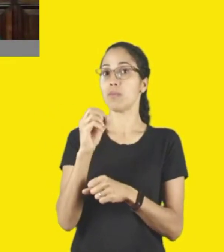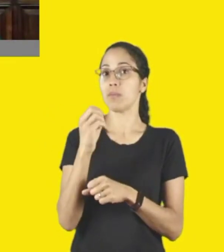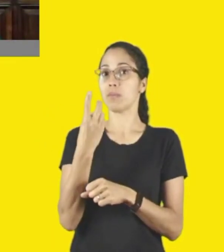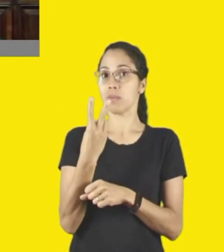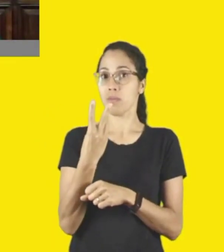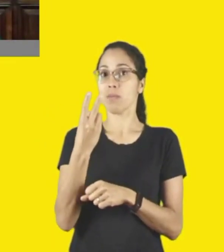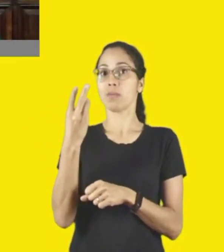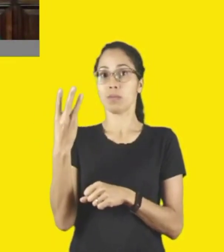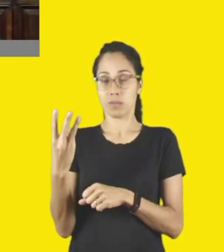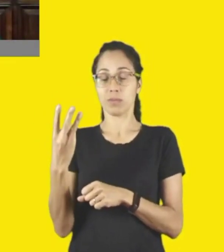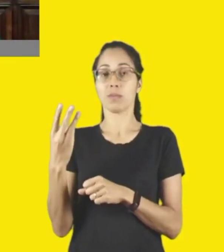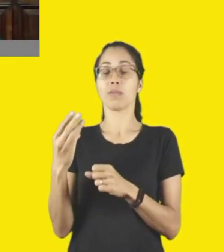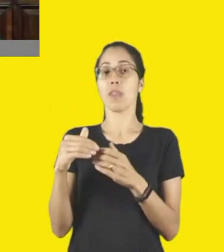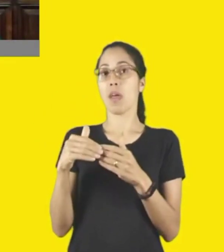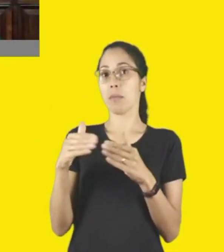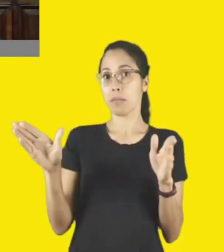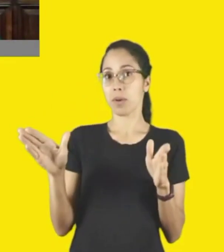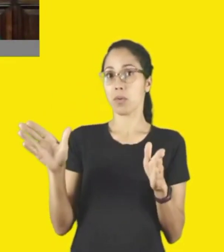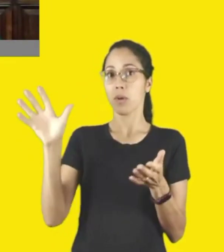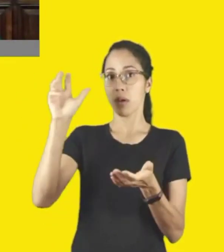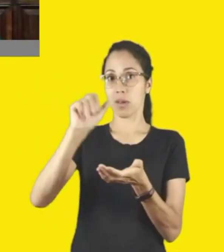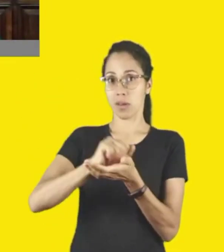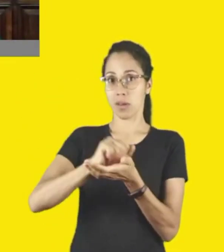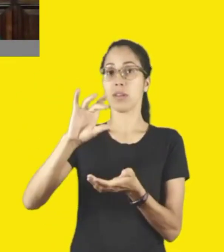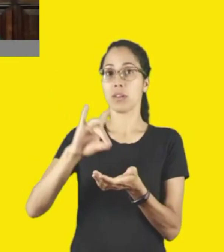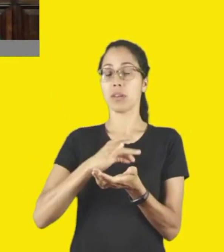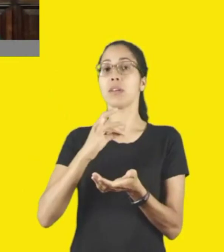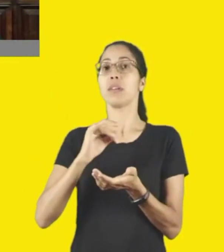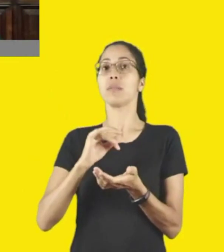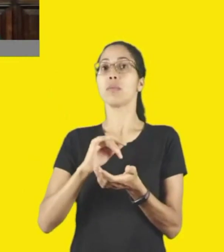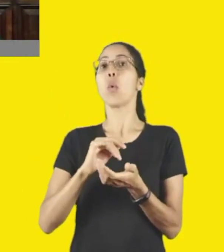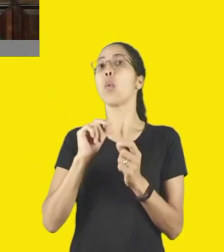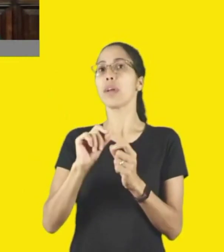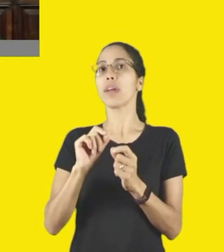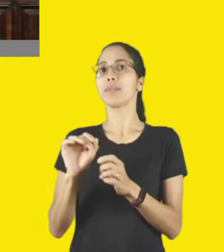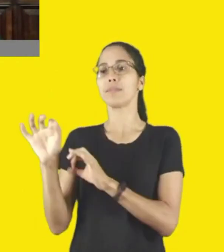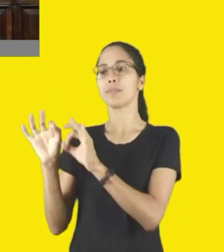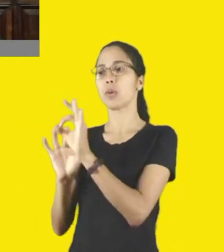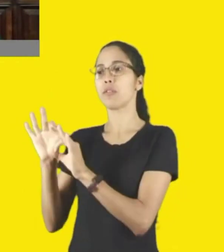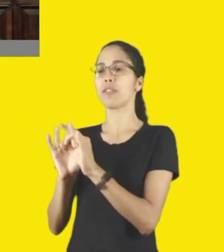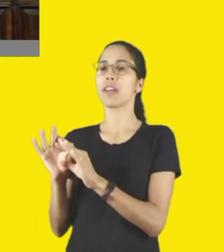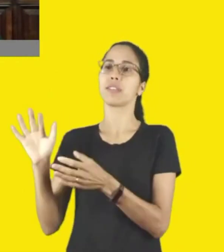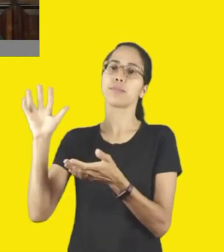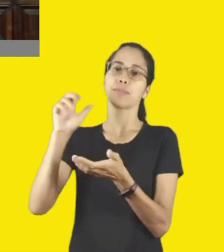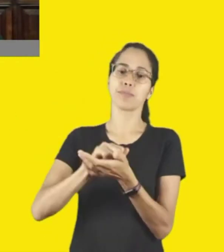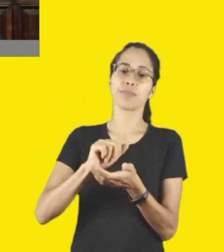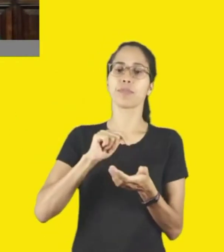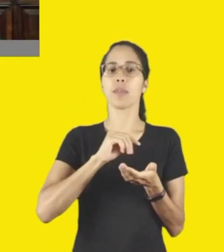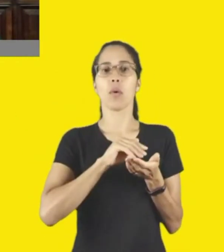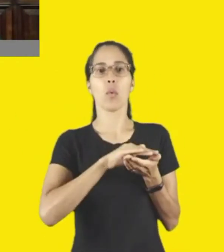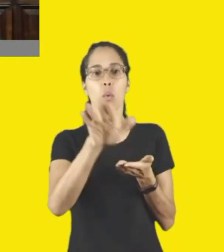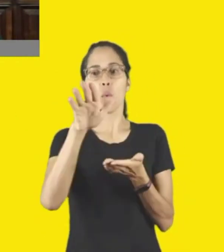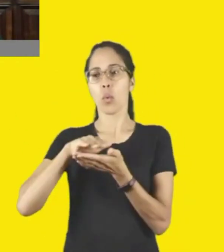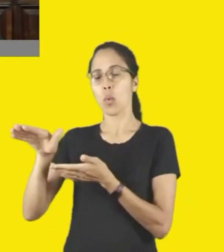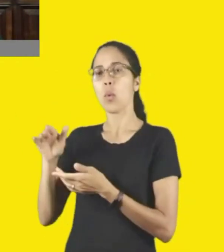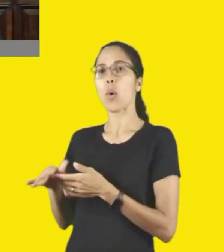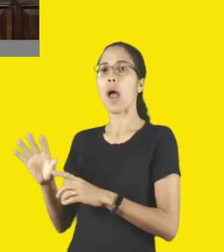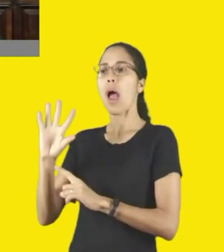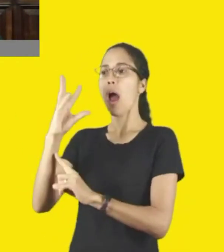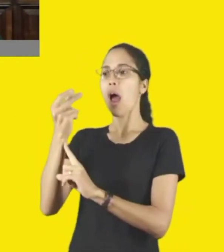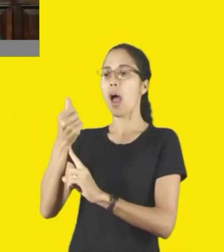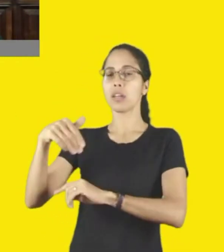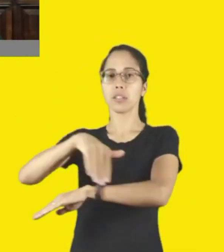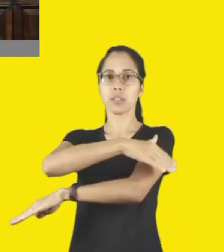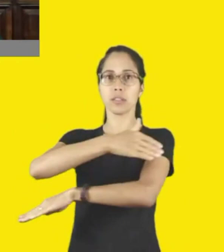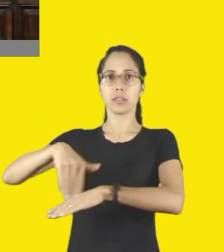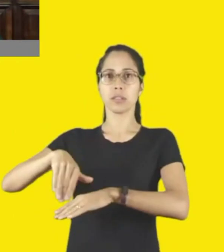as inscrições para que os municípios encaminhassem os seus projetos de festivais, de arte urbana, de pequenos